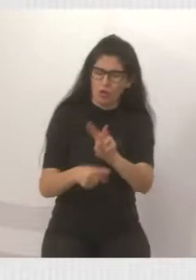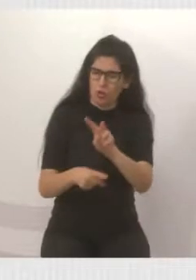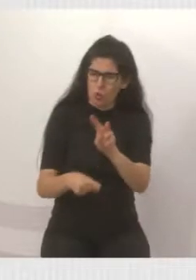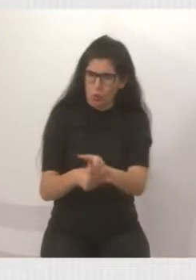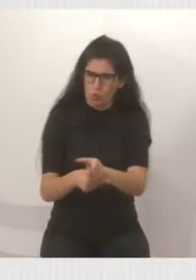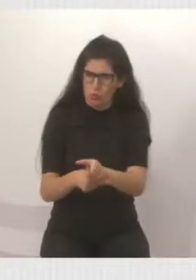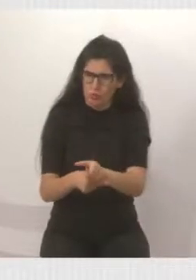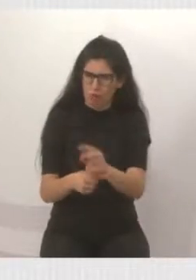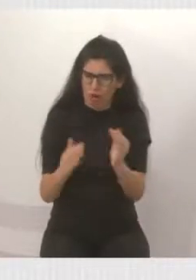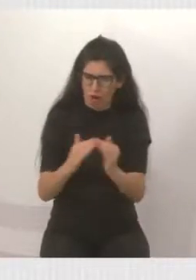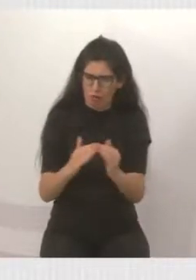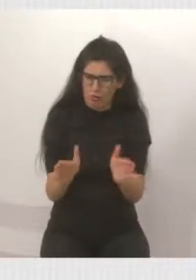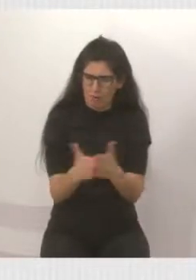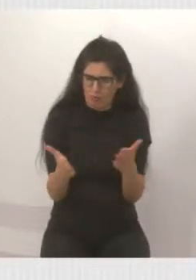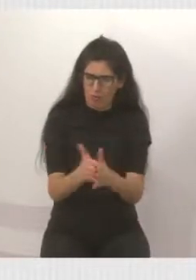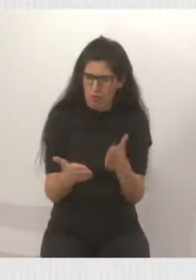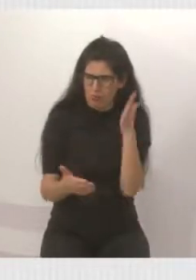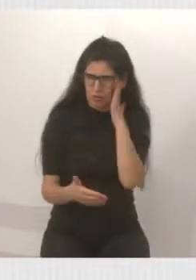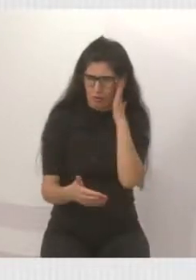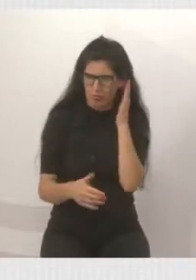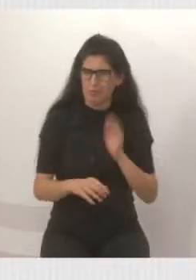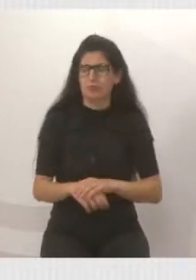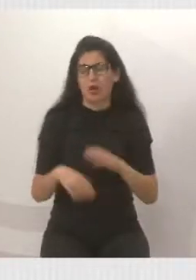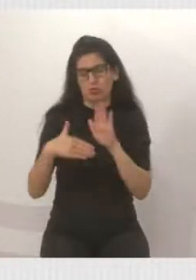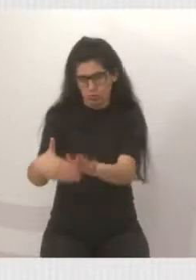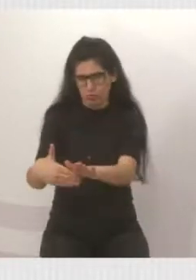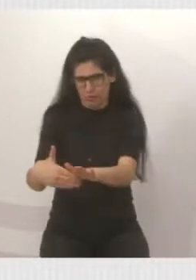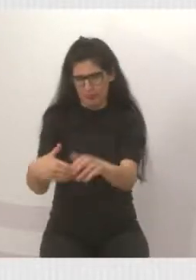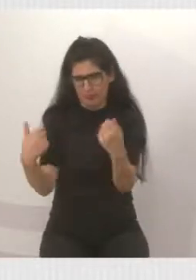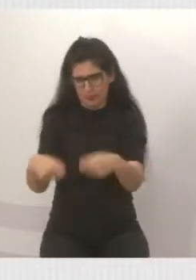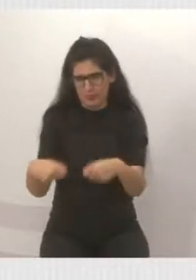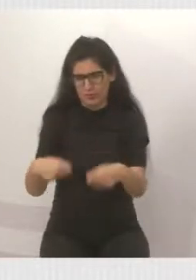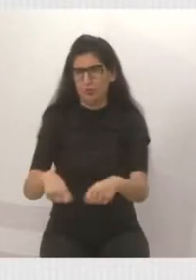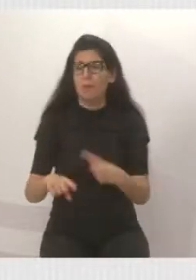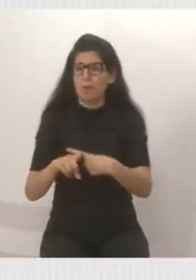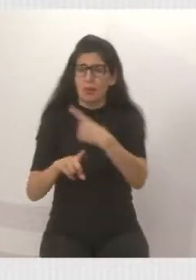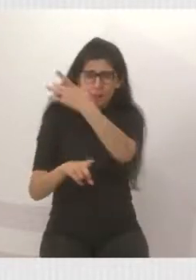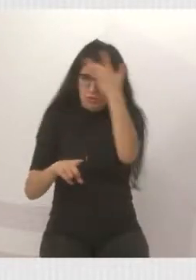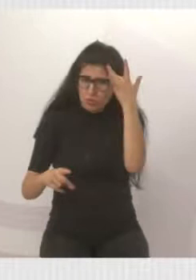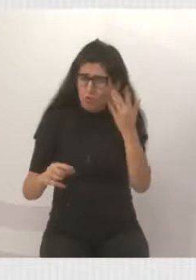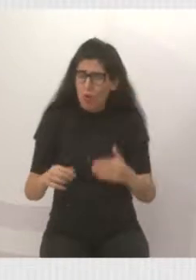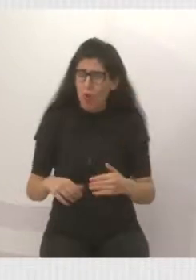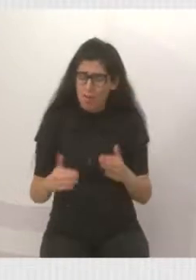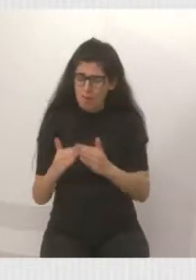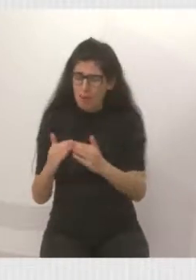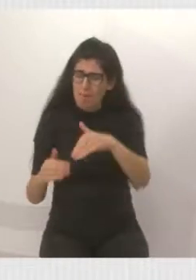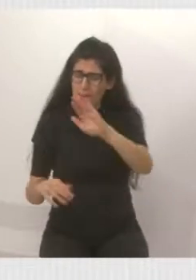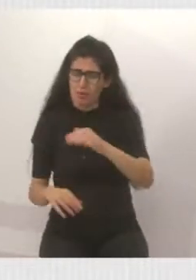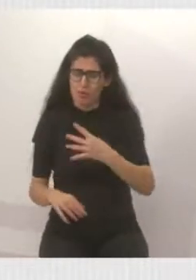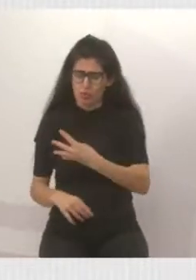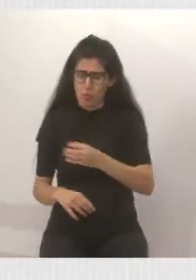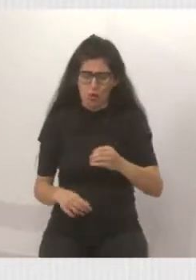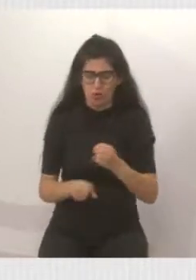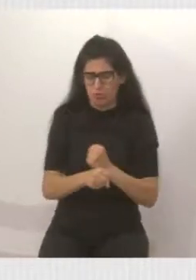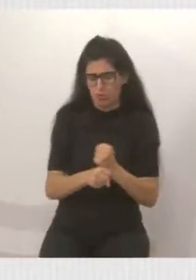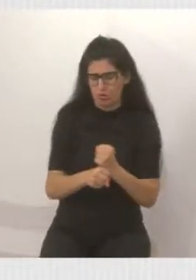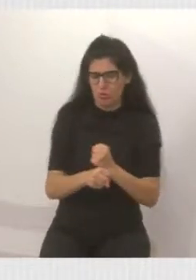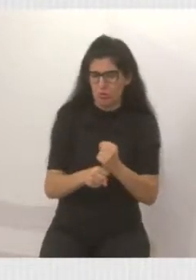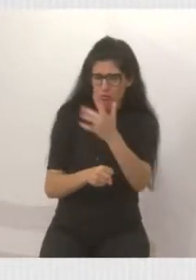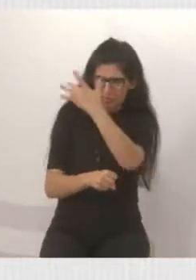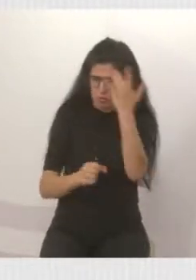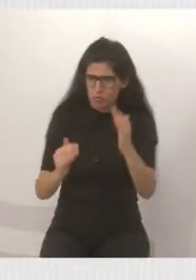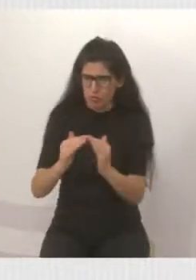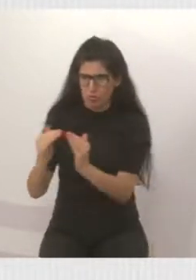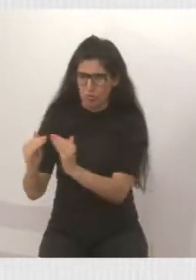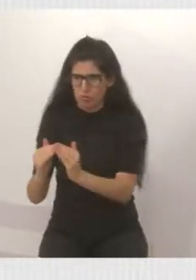tirar ele, porque tem mais de 40 anos que mora nesse local aqui. Espero que 2020 vai fazer a rede de esgoto, e